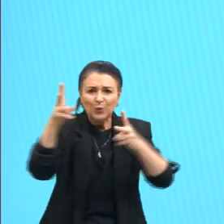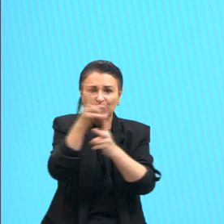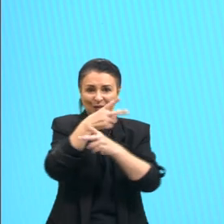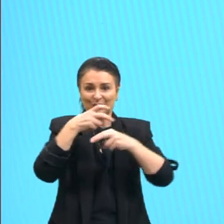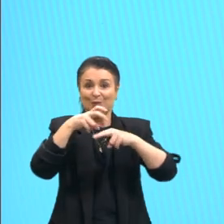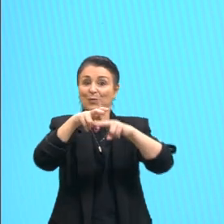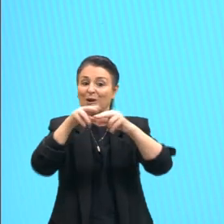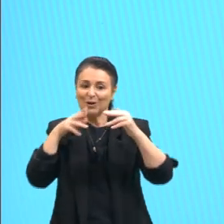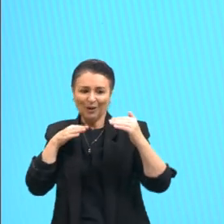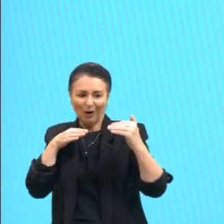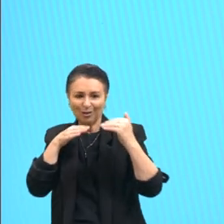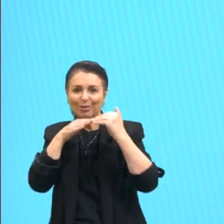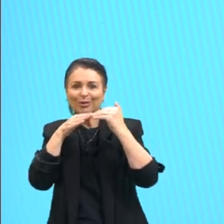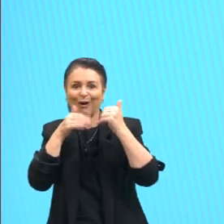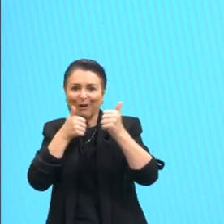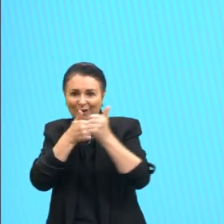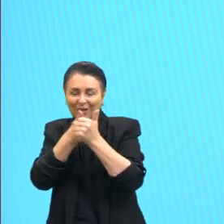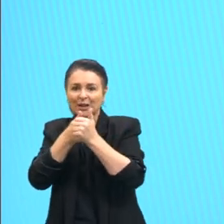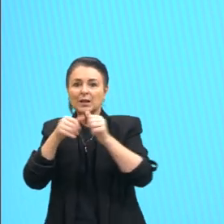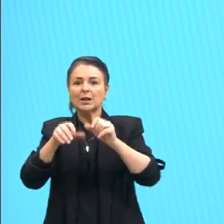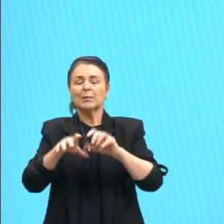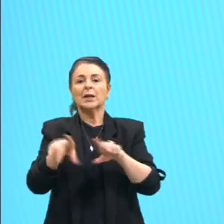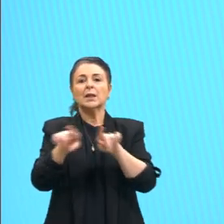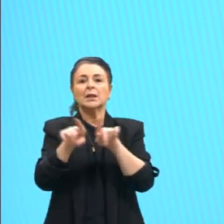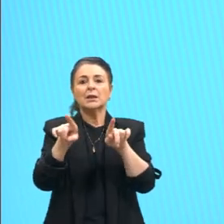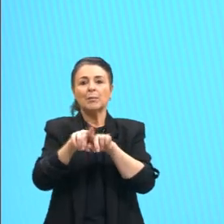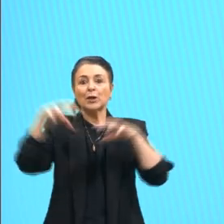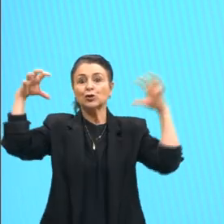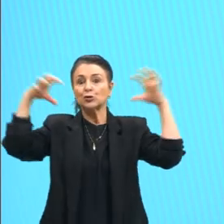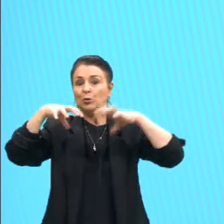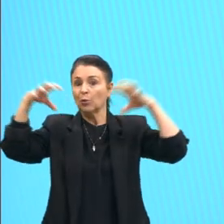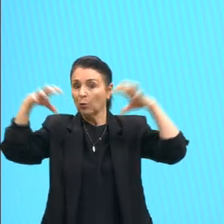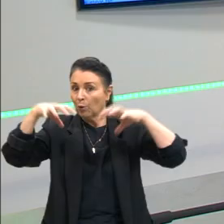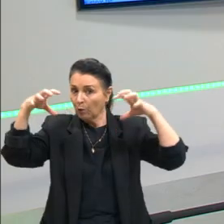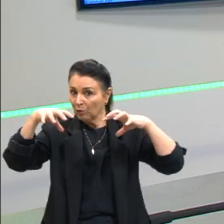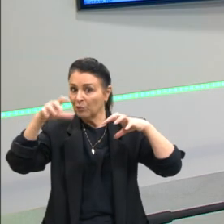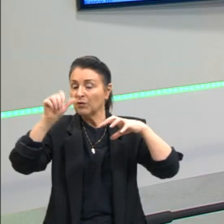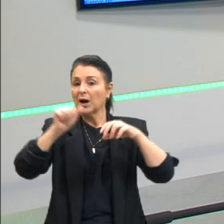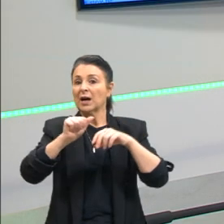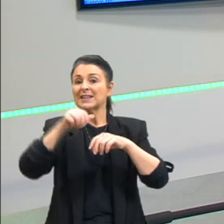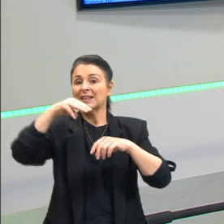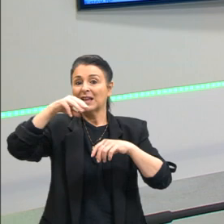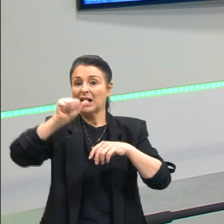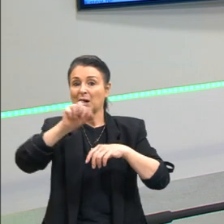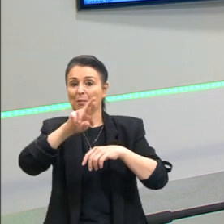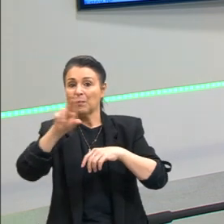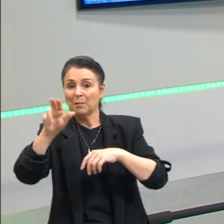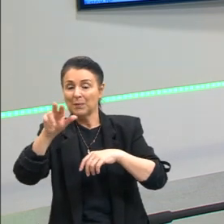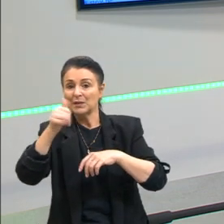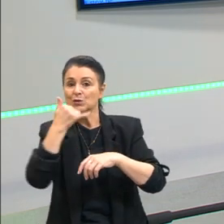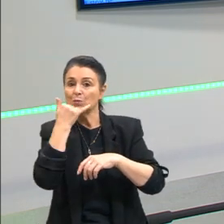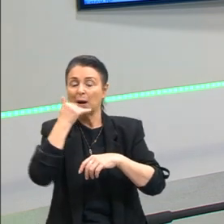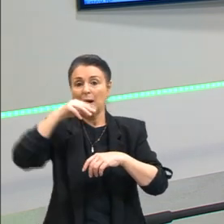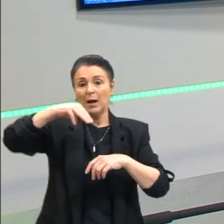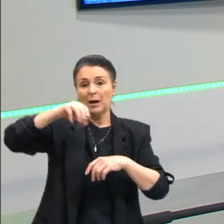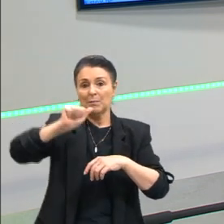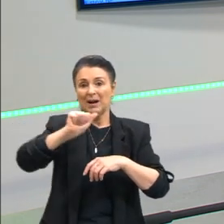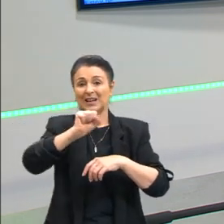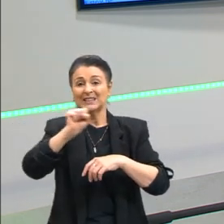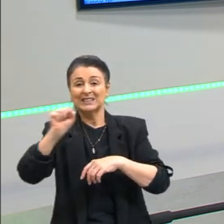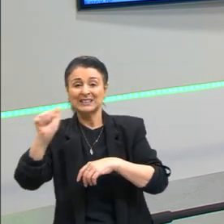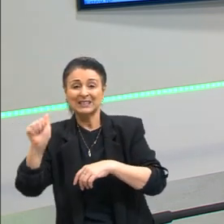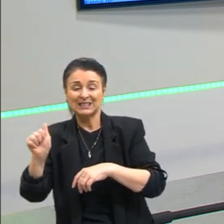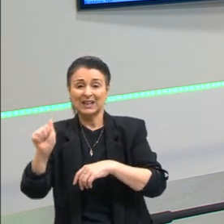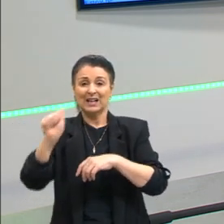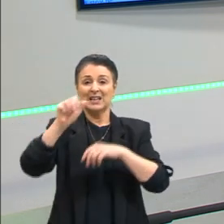certo? E chuva de massas de ar, ela dura bastante tempo. Dois, três dias. E é a famosa garoa, né?